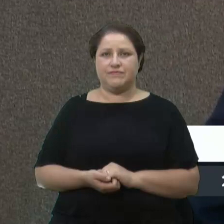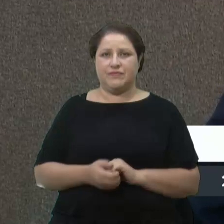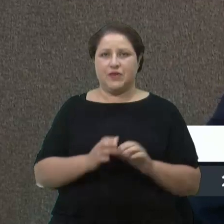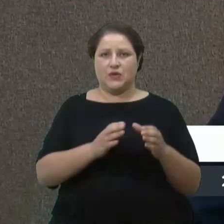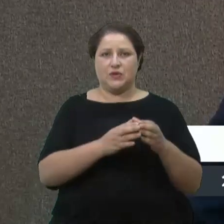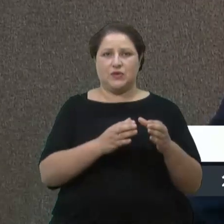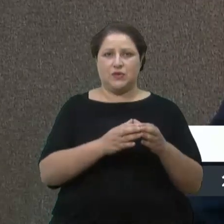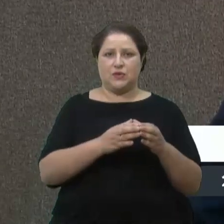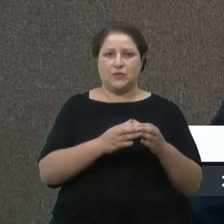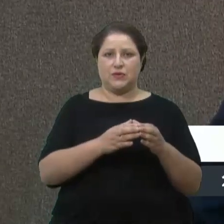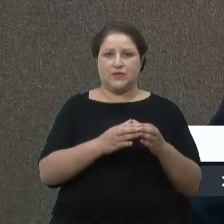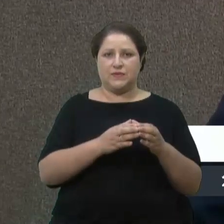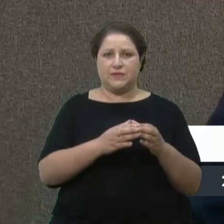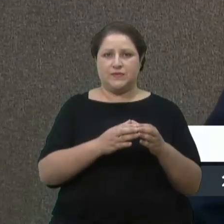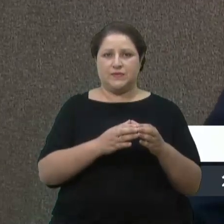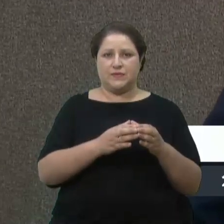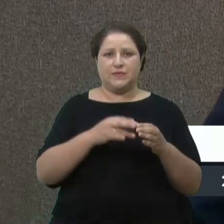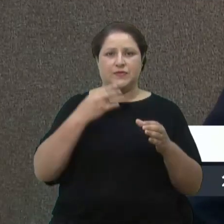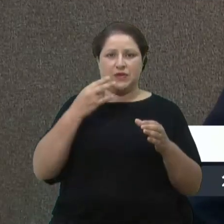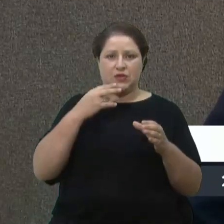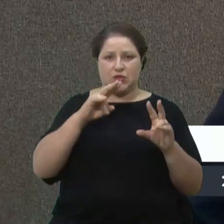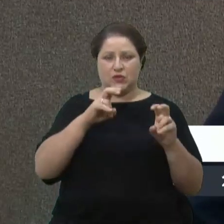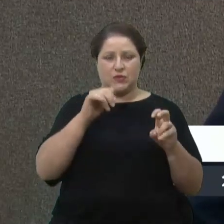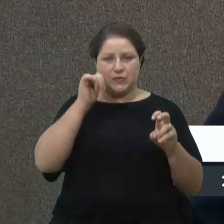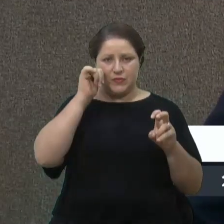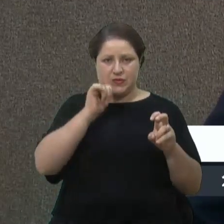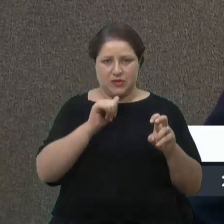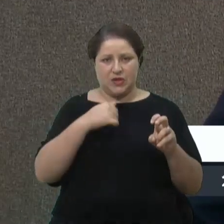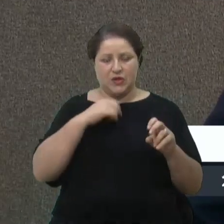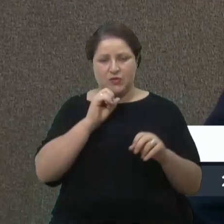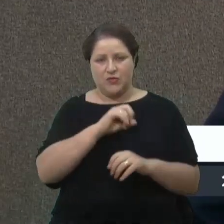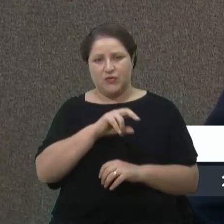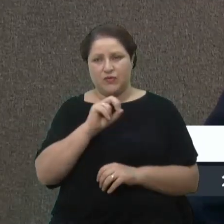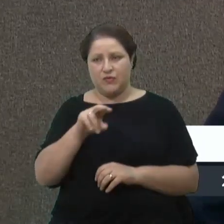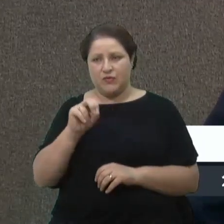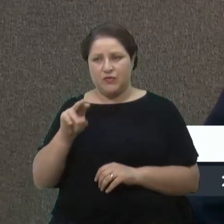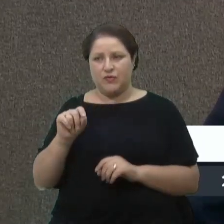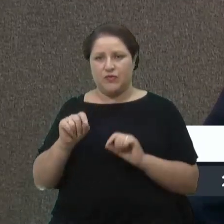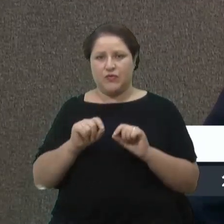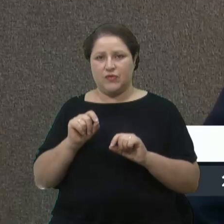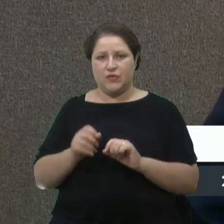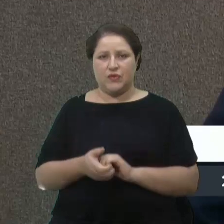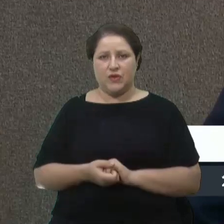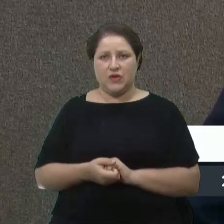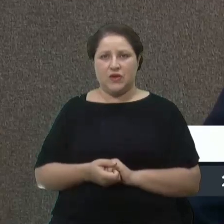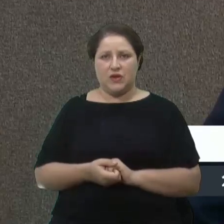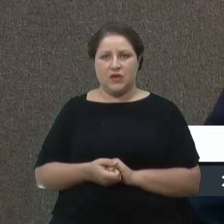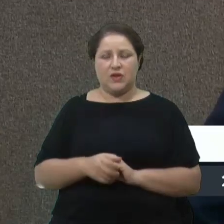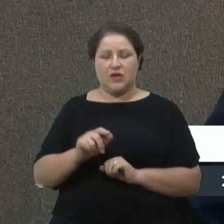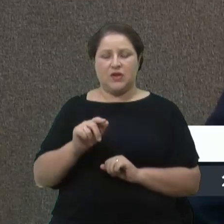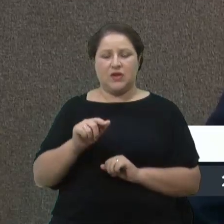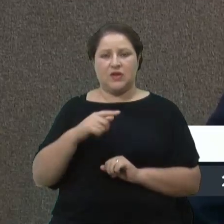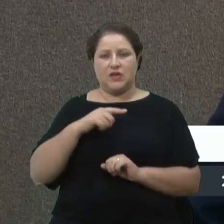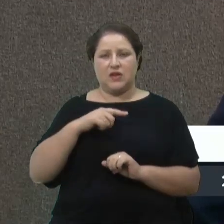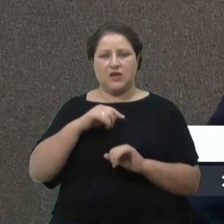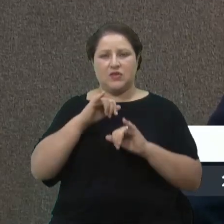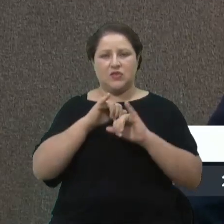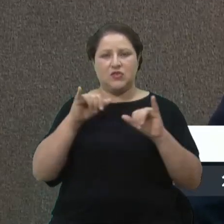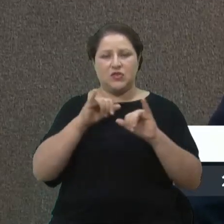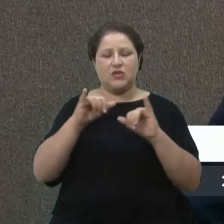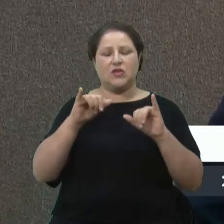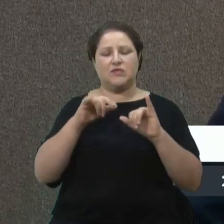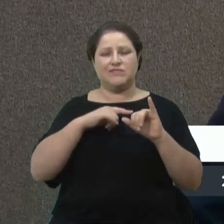parlamentar das mulheres, eu tenho visto essas matérias sobre agressões